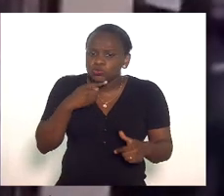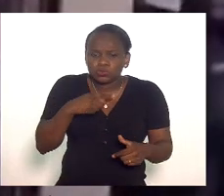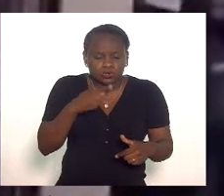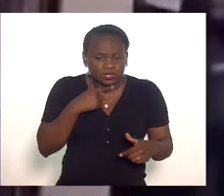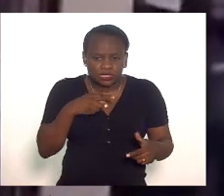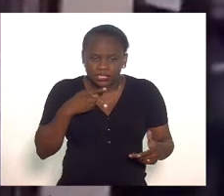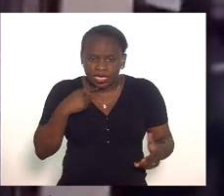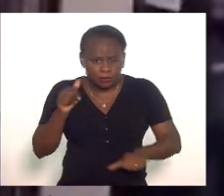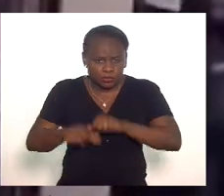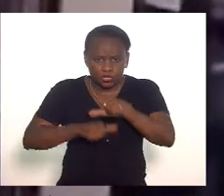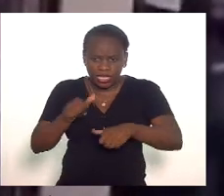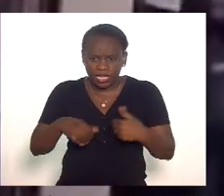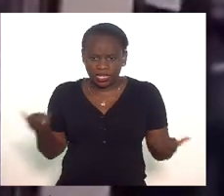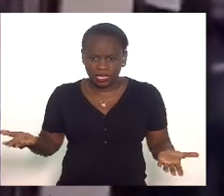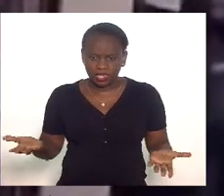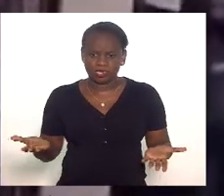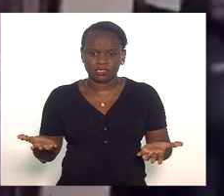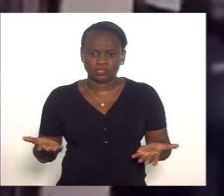mudar